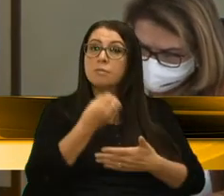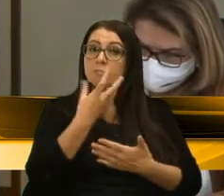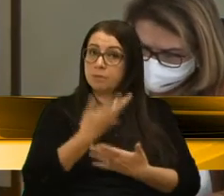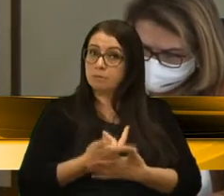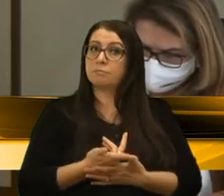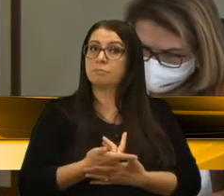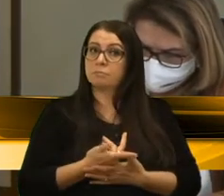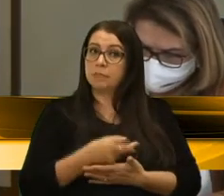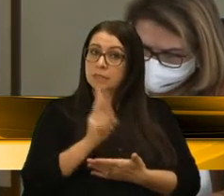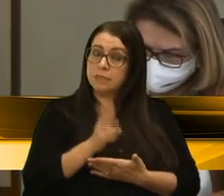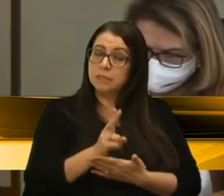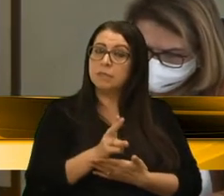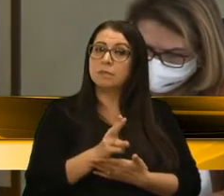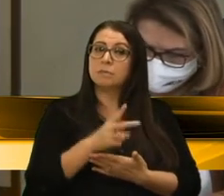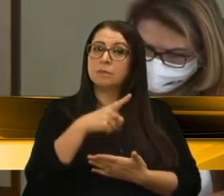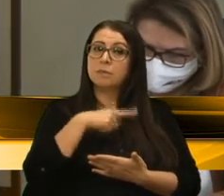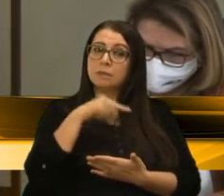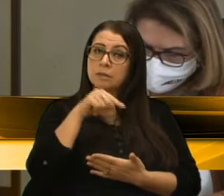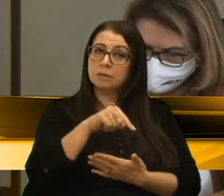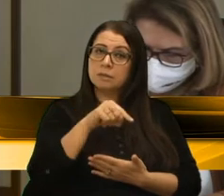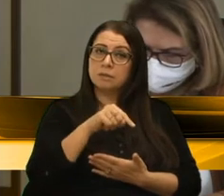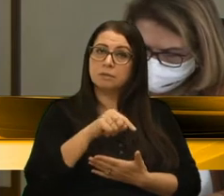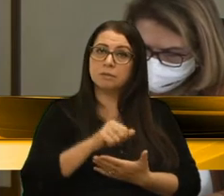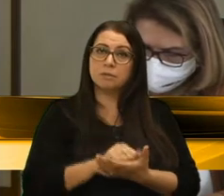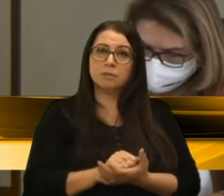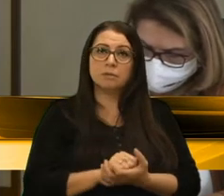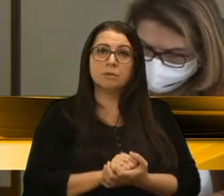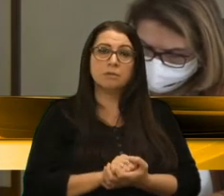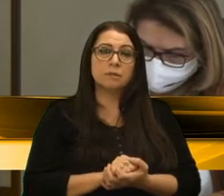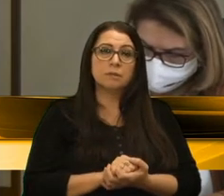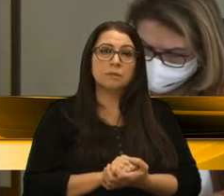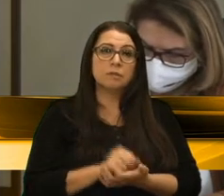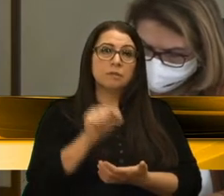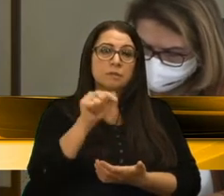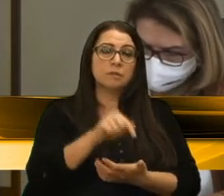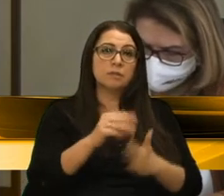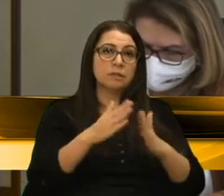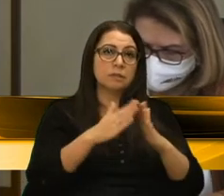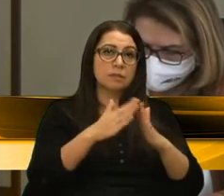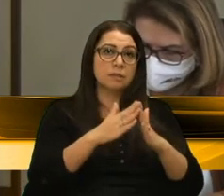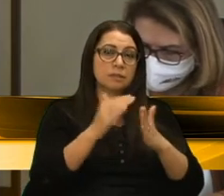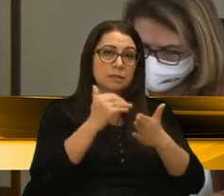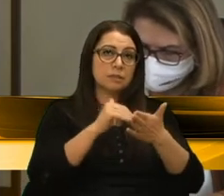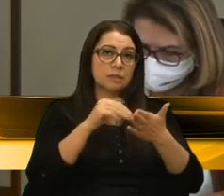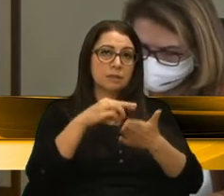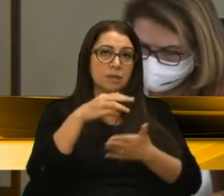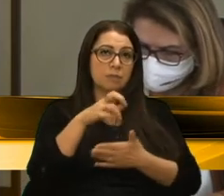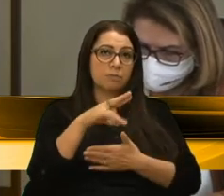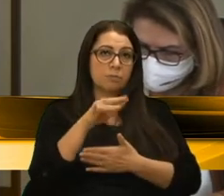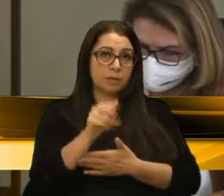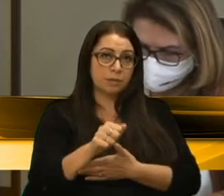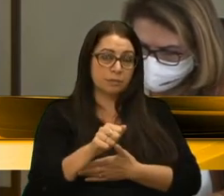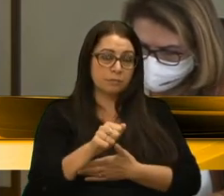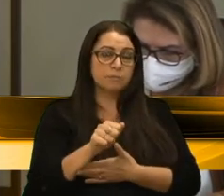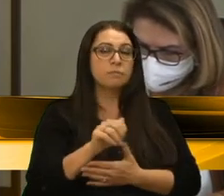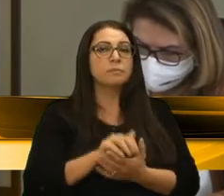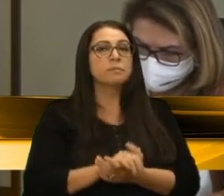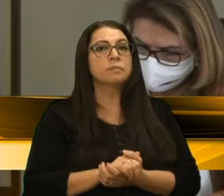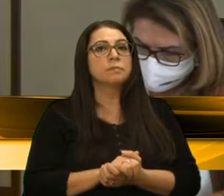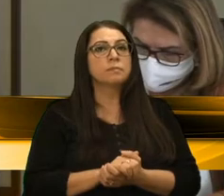E sempre que aqui... Para declarar o voto. Veio a esta casa a secretária Marta Vortman,